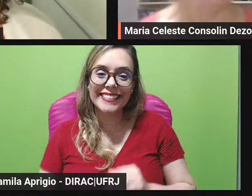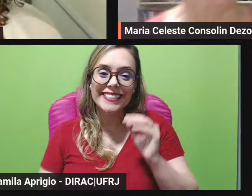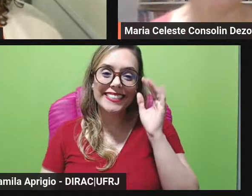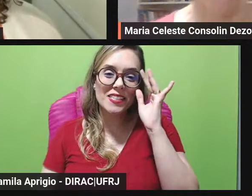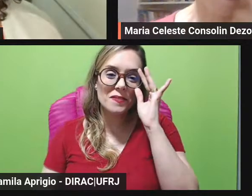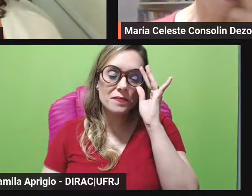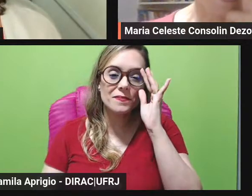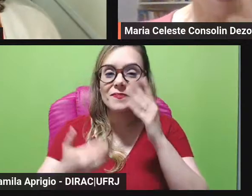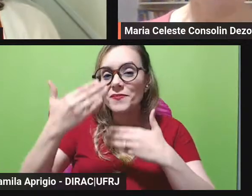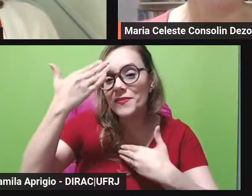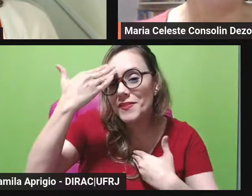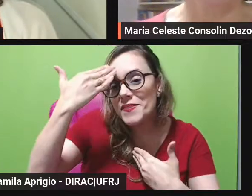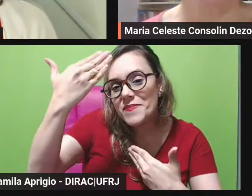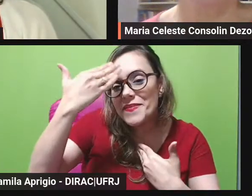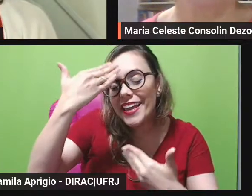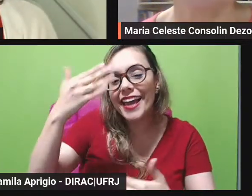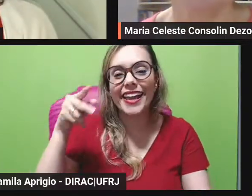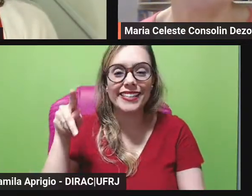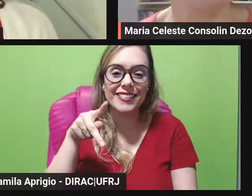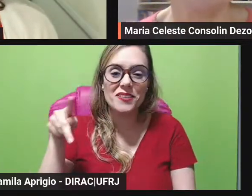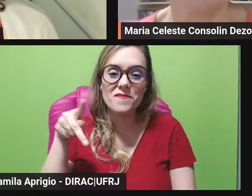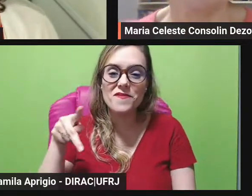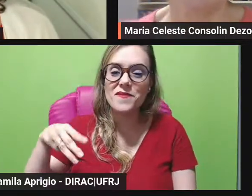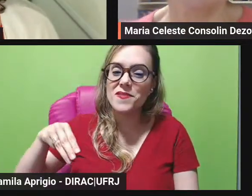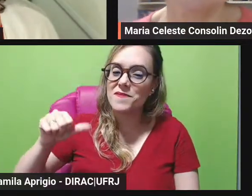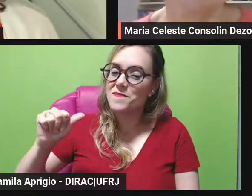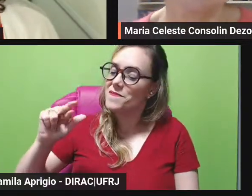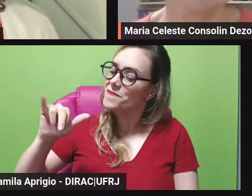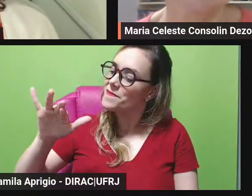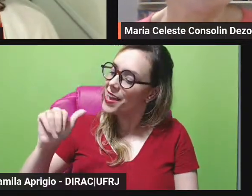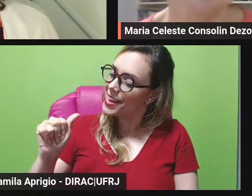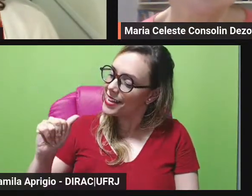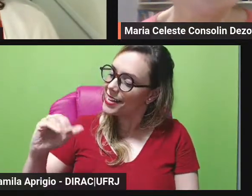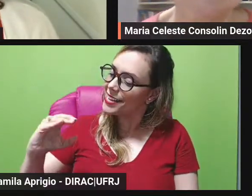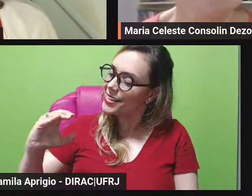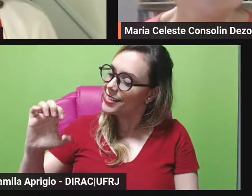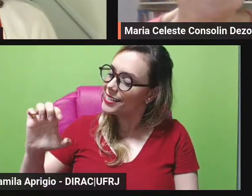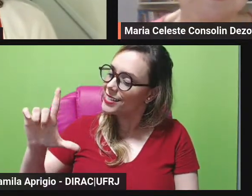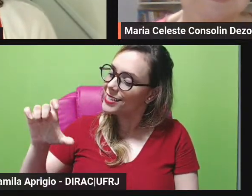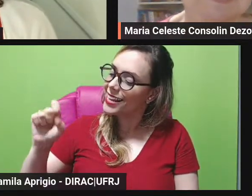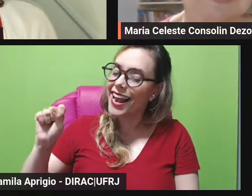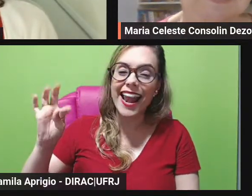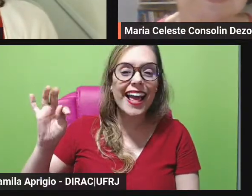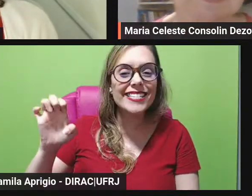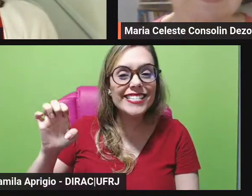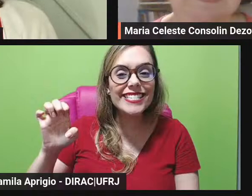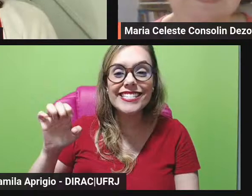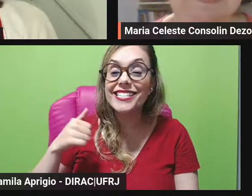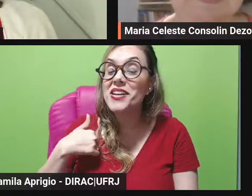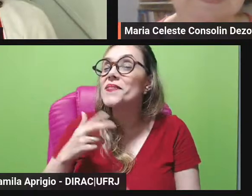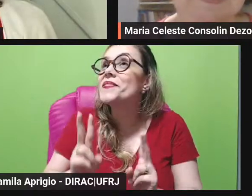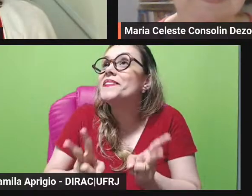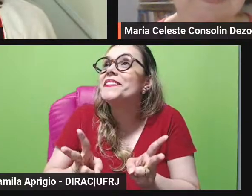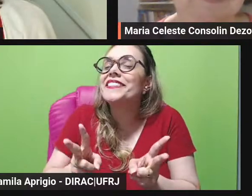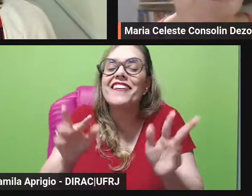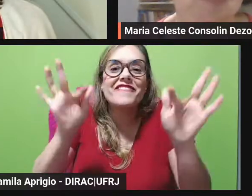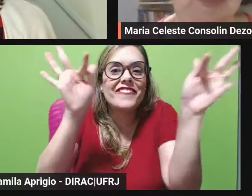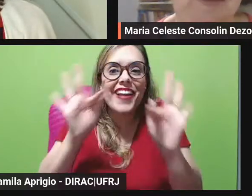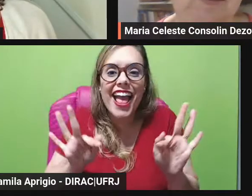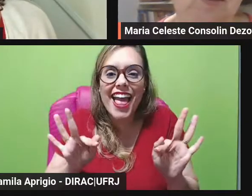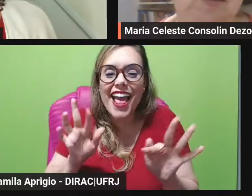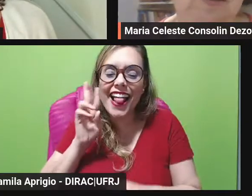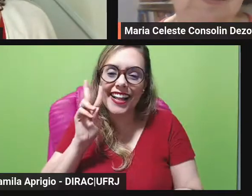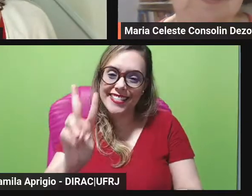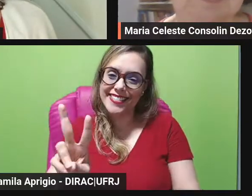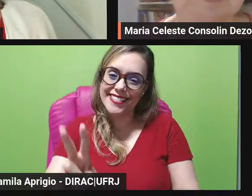muito obrigada professora Maria Celeste é sempre uma alegria enorme poder ouvi-la é bom eu vou então